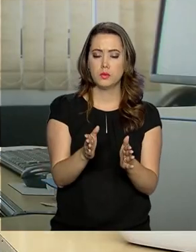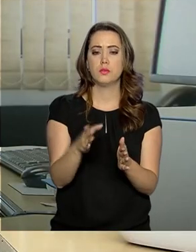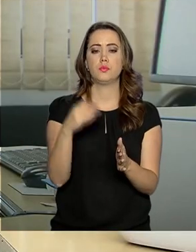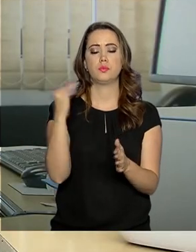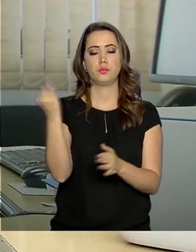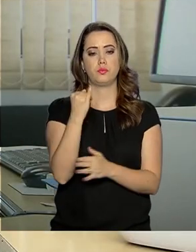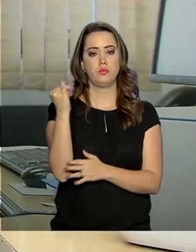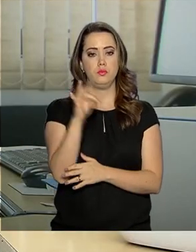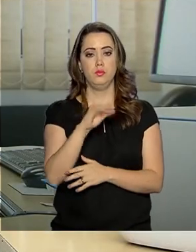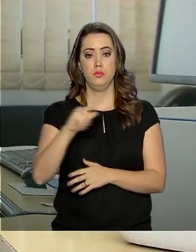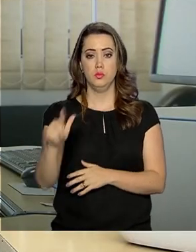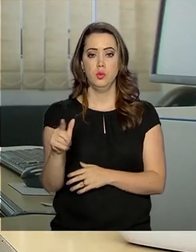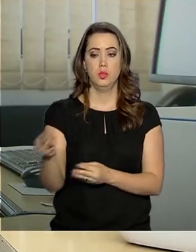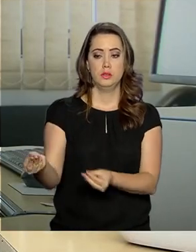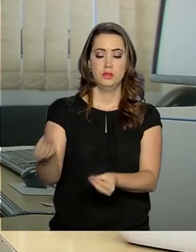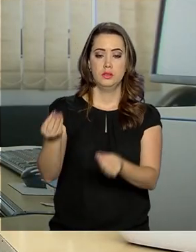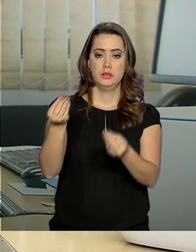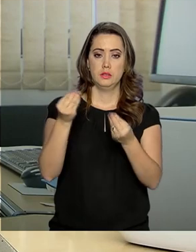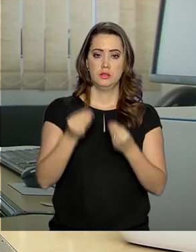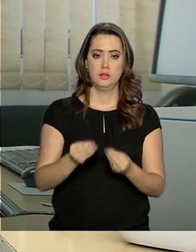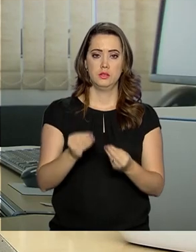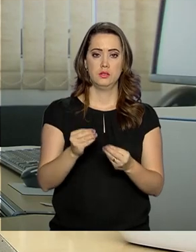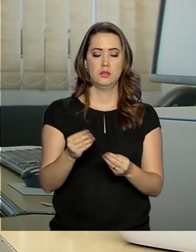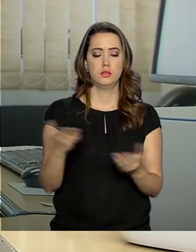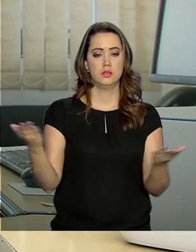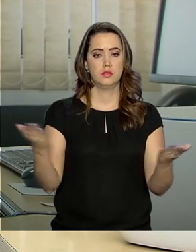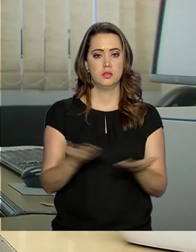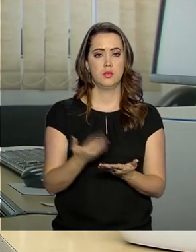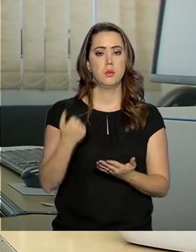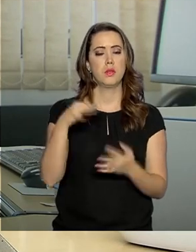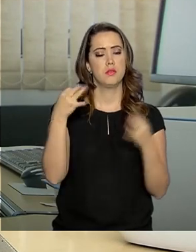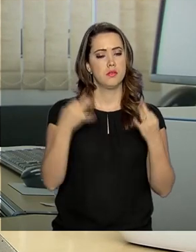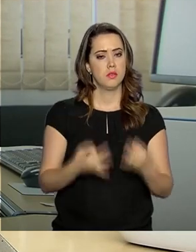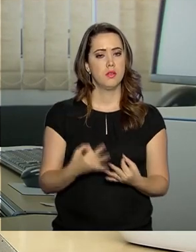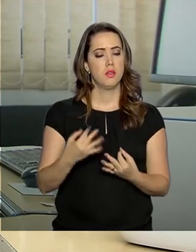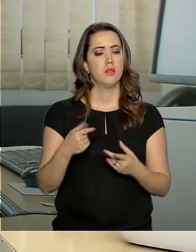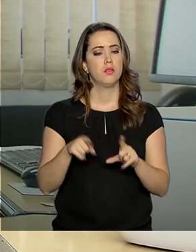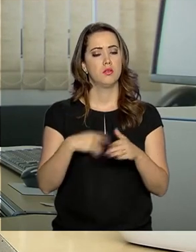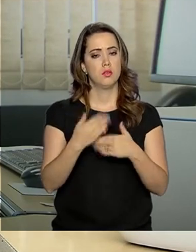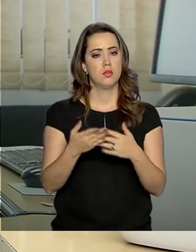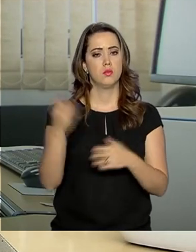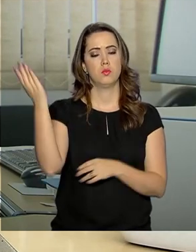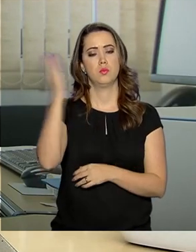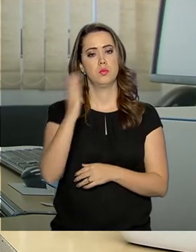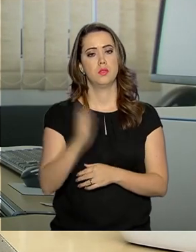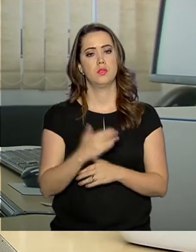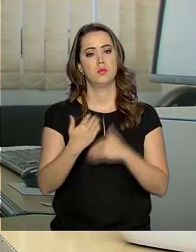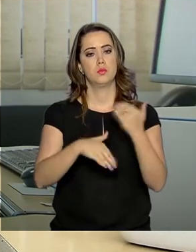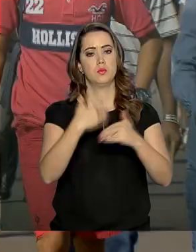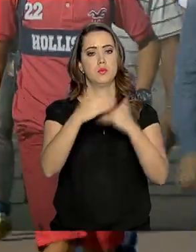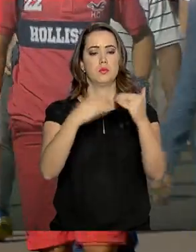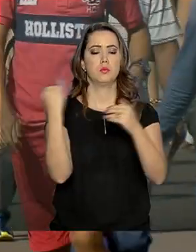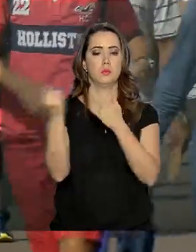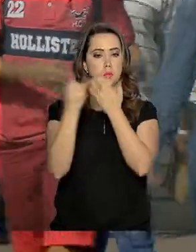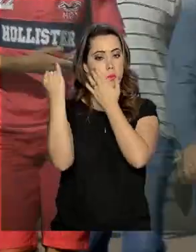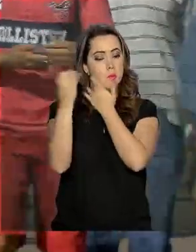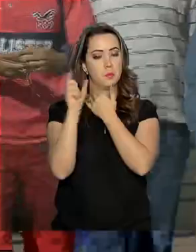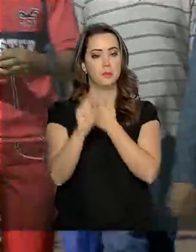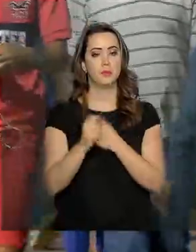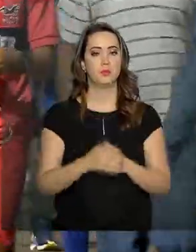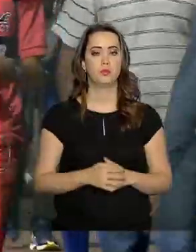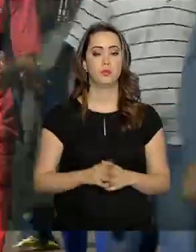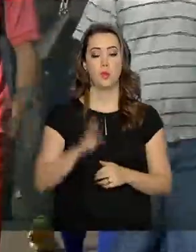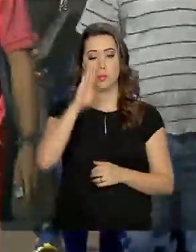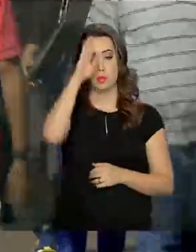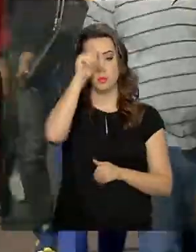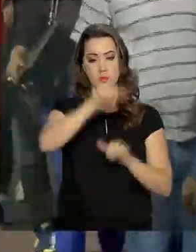traga as contas públicas para uma dinâmica mais sustentável E portanto põe o país em uma rota de crescimento Uma das principais